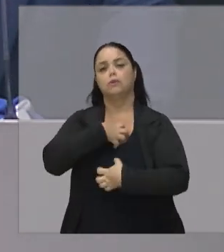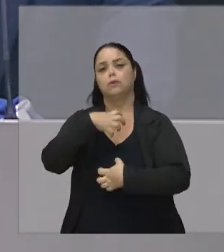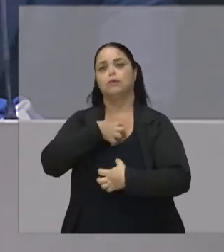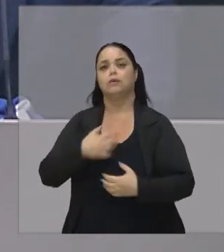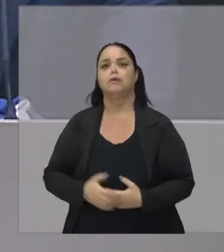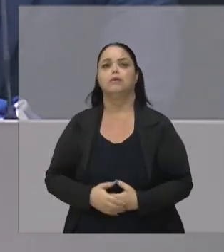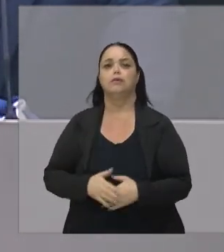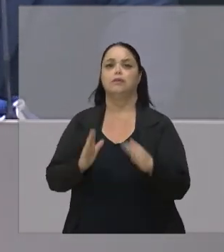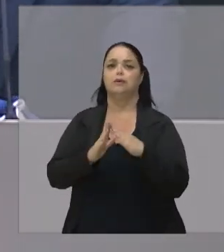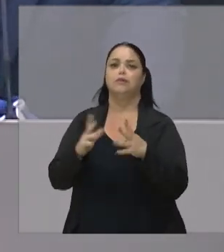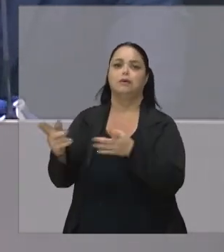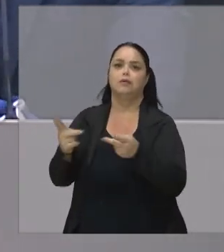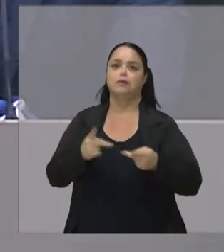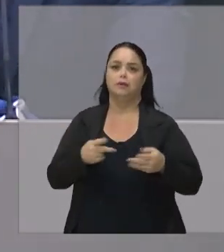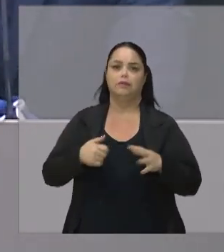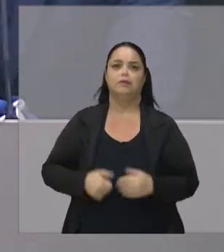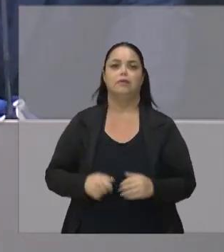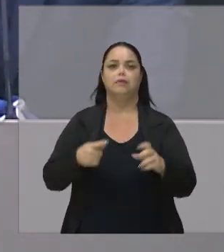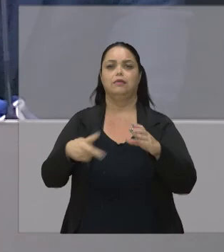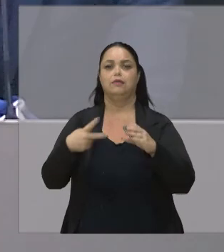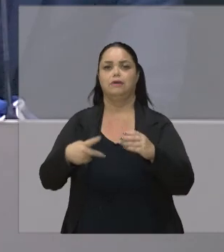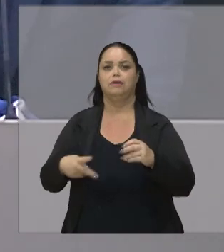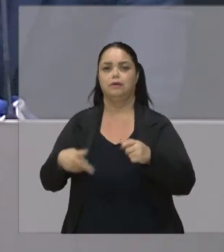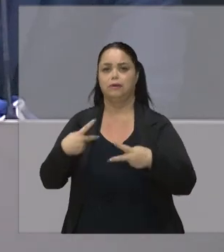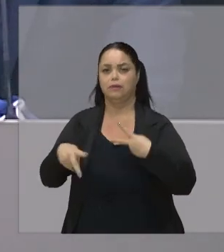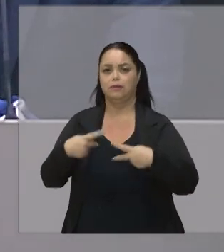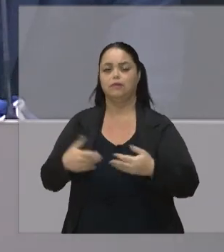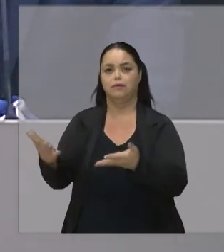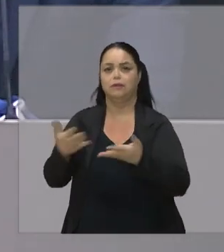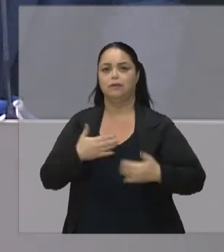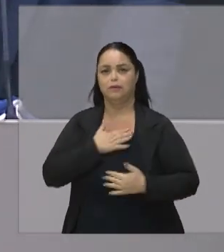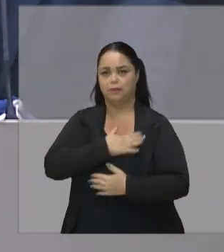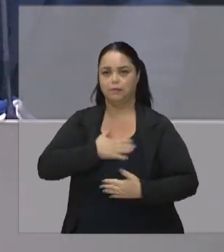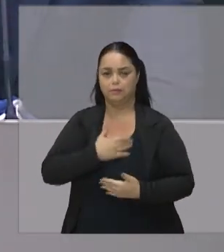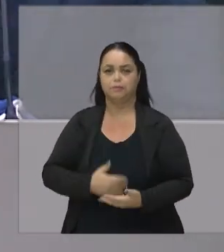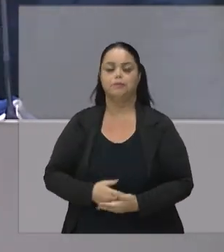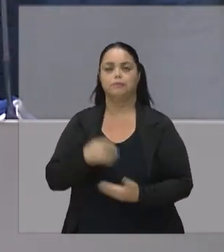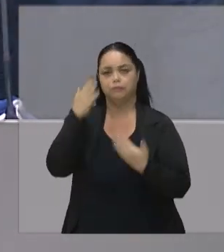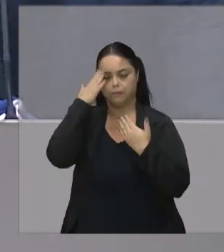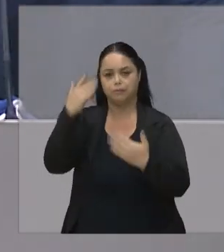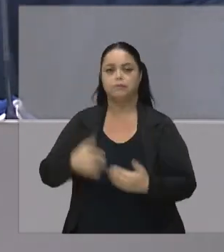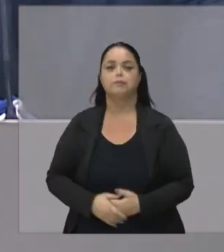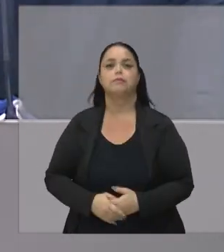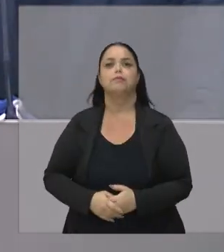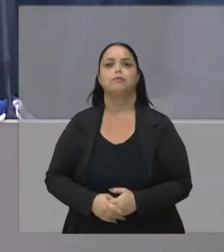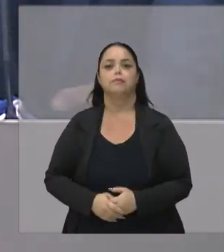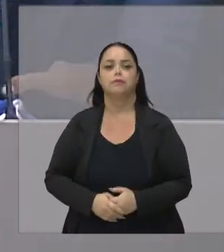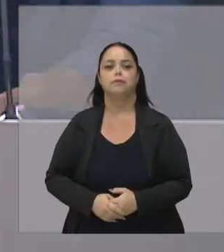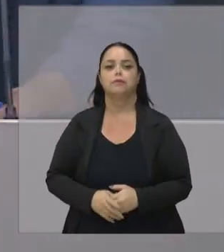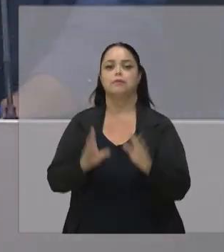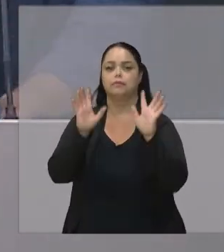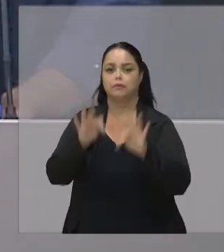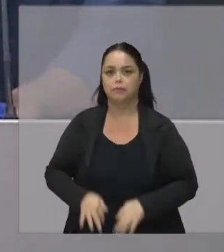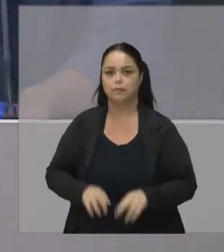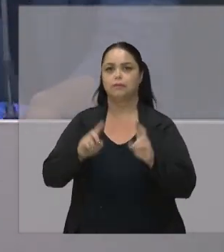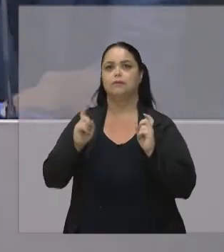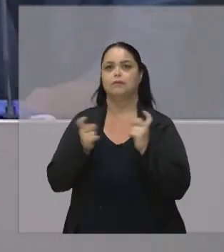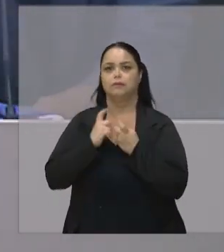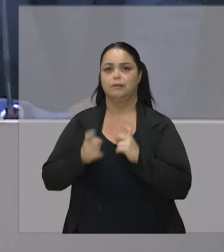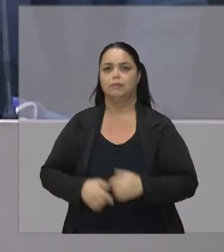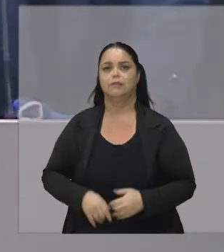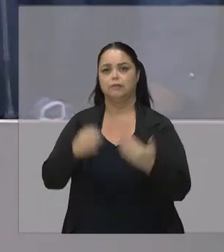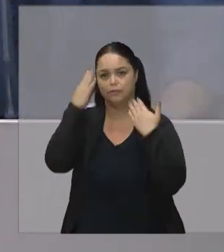em casa sempre que estiver aqui em São José, vai ser um prazer recebê-lo. Obrigado. Então, assim, declaro encerrado dessa sessão.